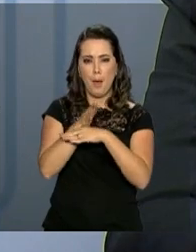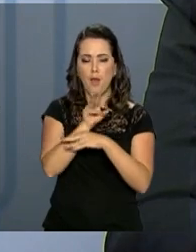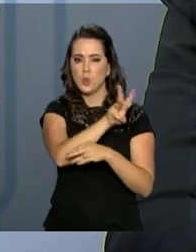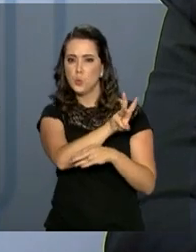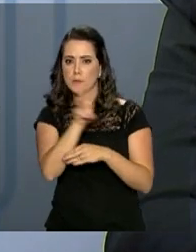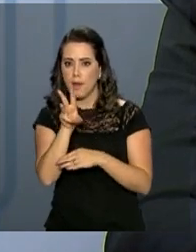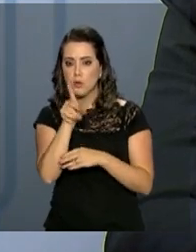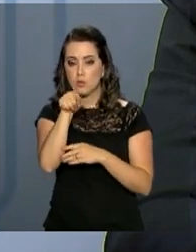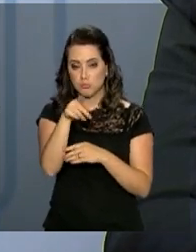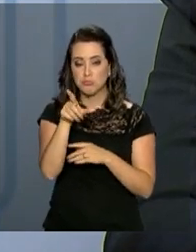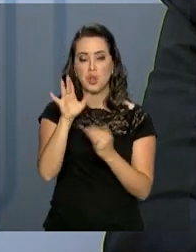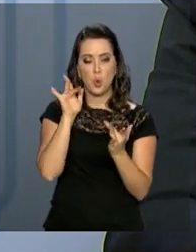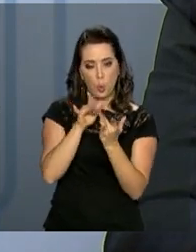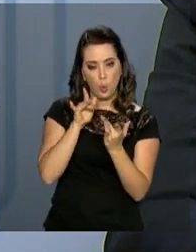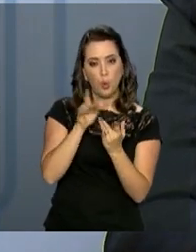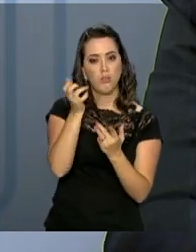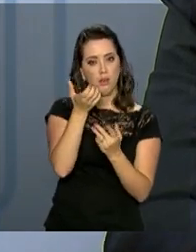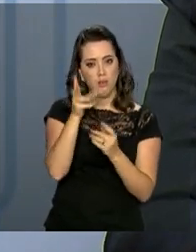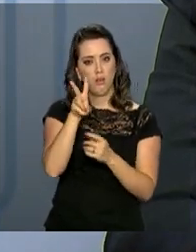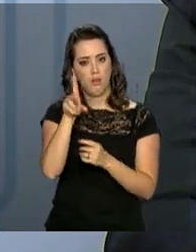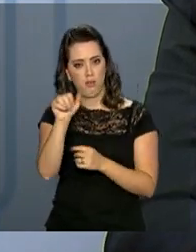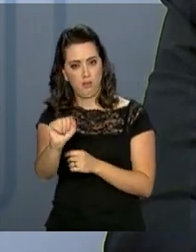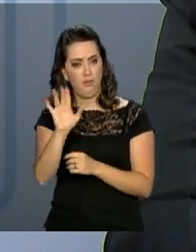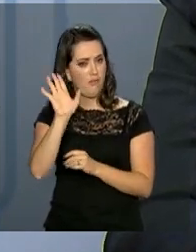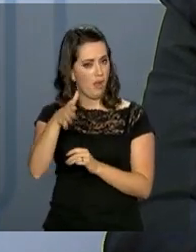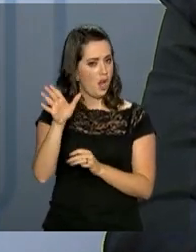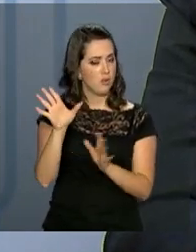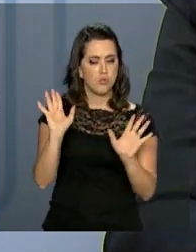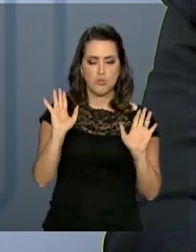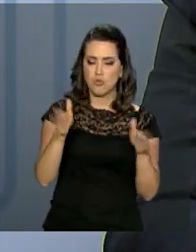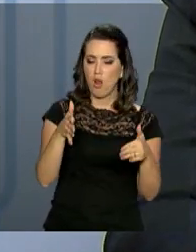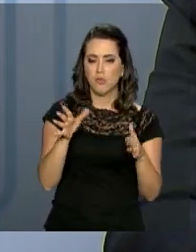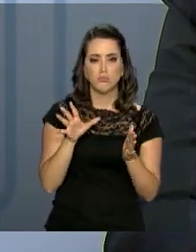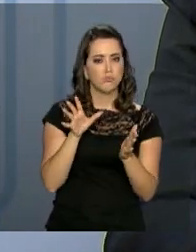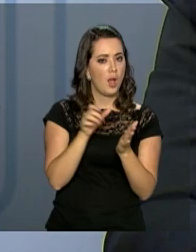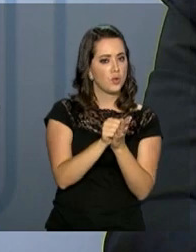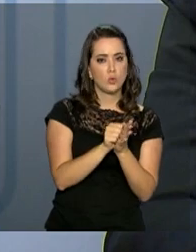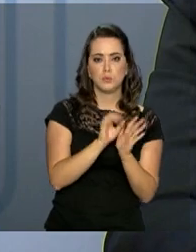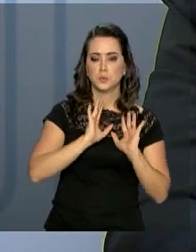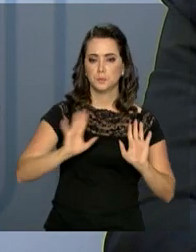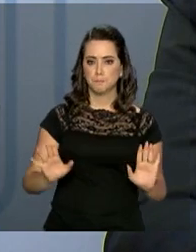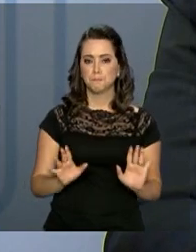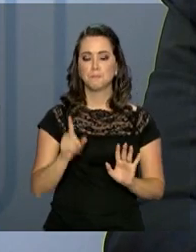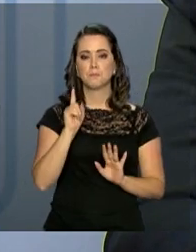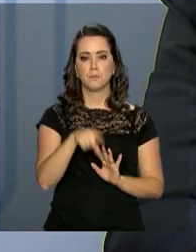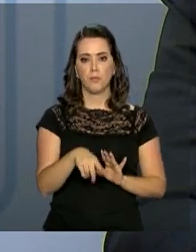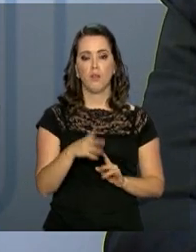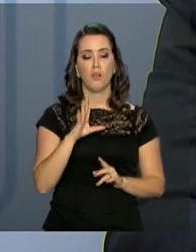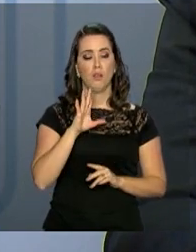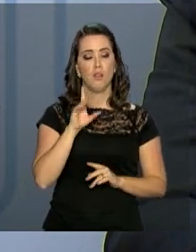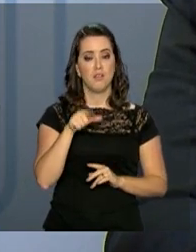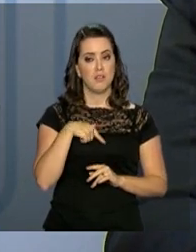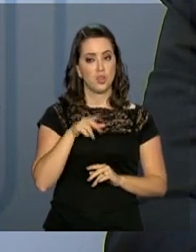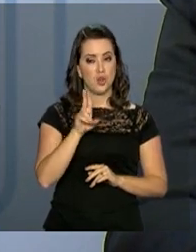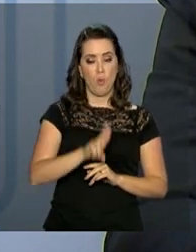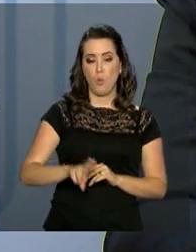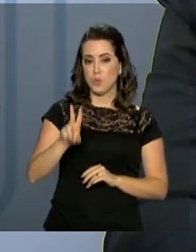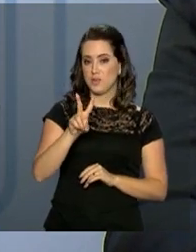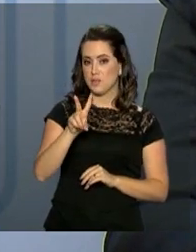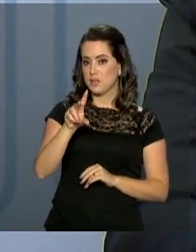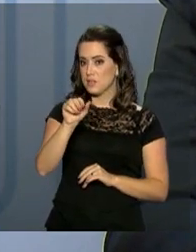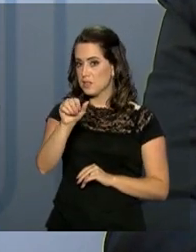e atenderem aqueles requisitos de apresentar aquelas informações, vão consumir aquele